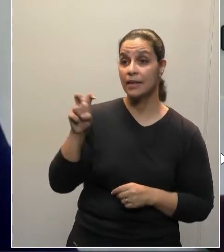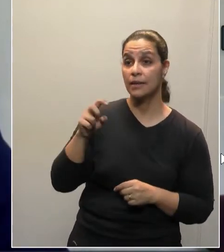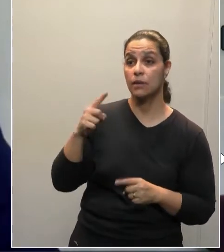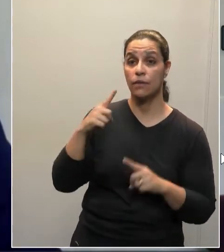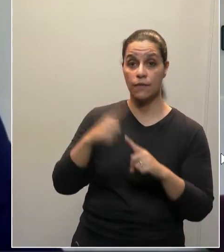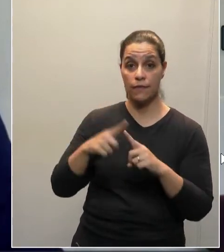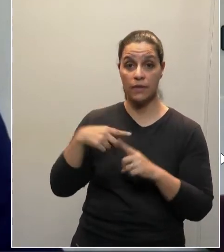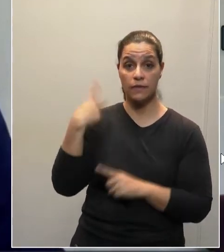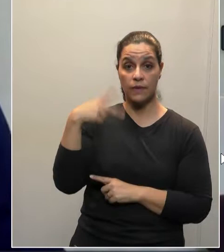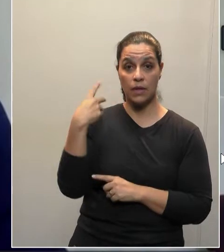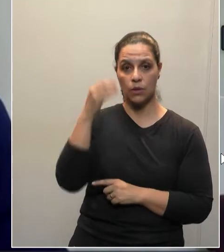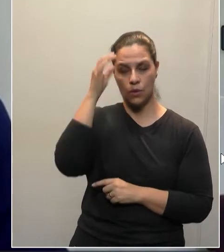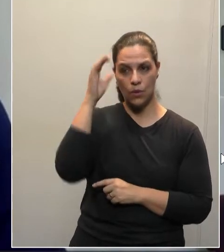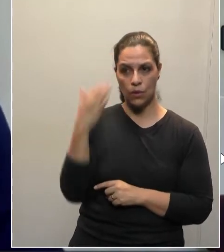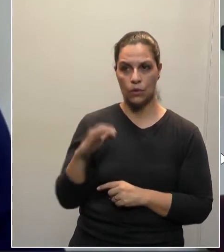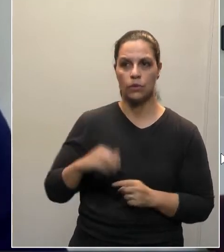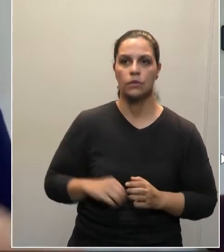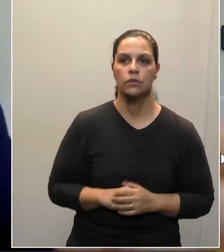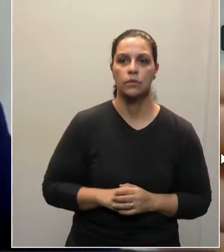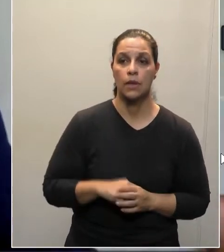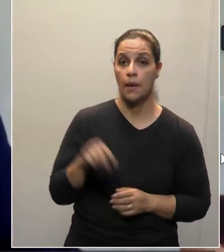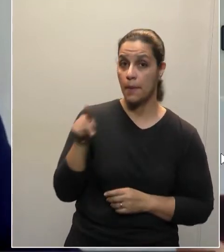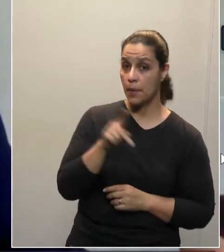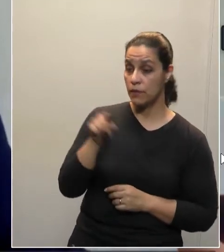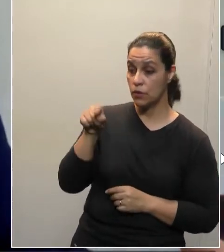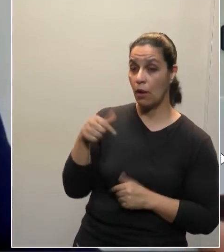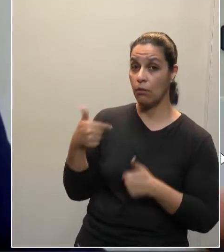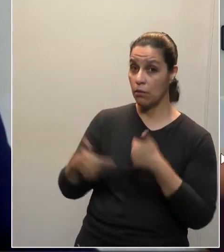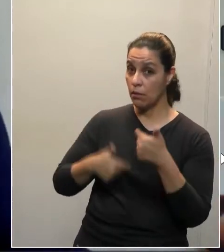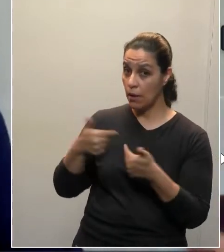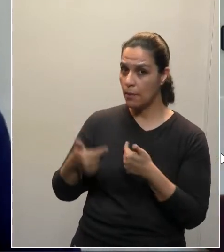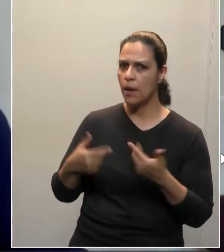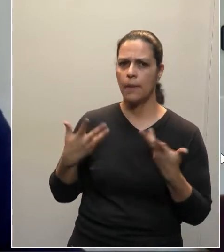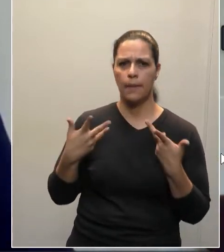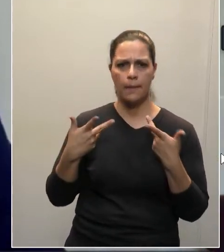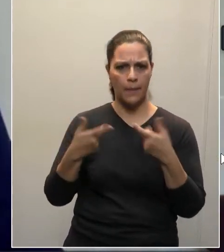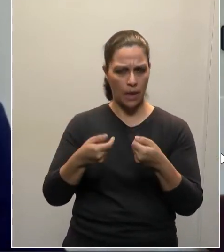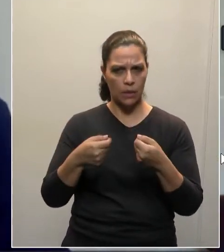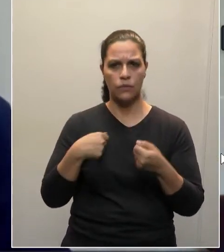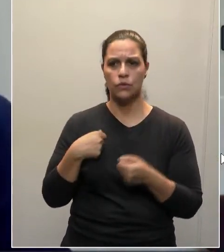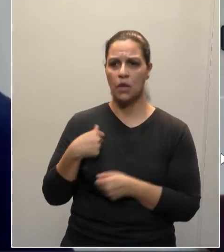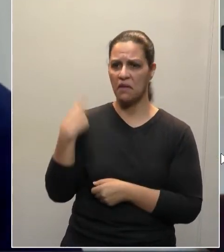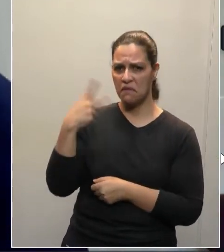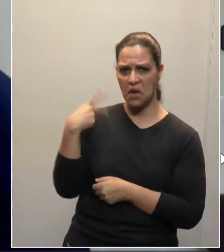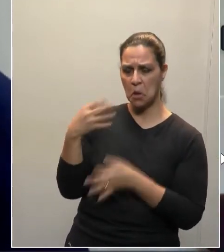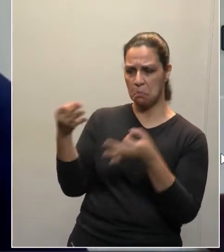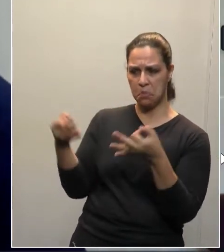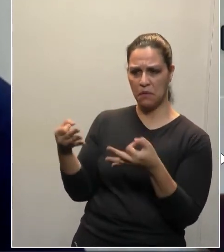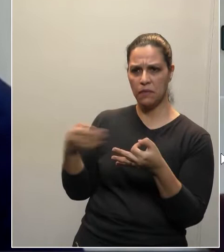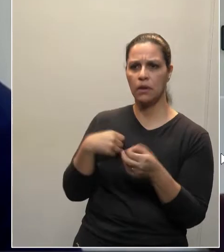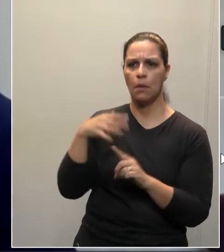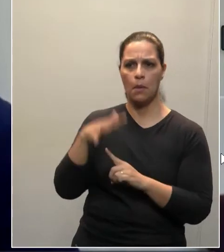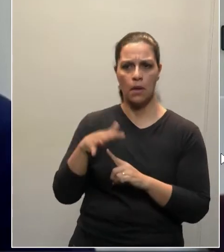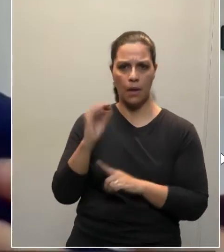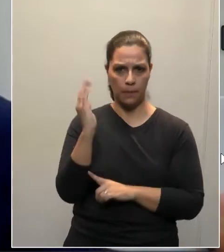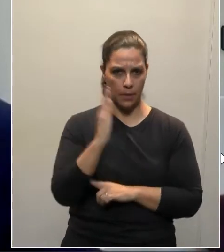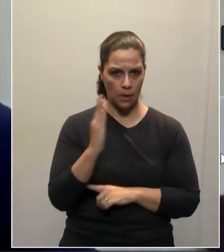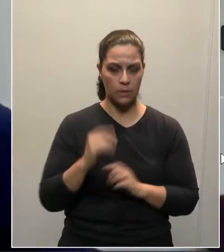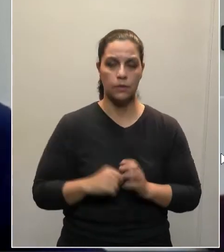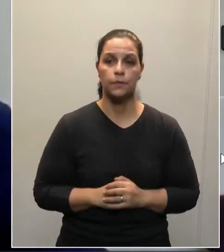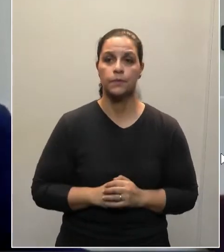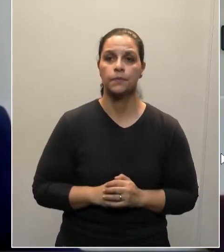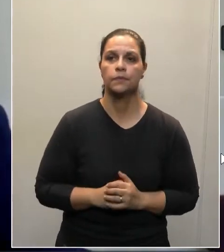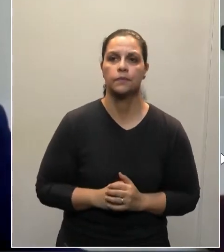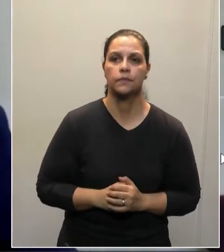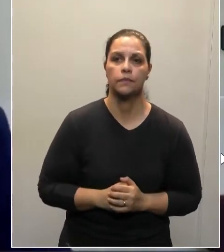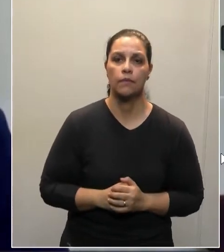mandato como vereadora de Curitiba, uma professora que faz um trabalho excelente, um exemplo de vereadora para o Paraná e para o Brasil. E